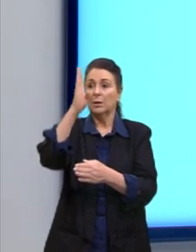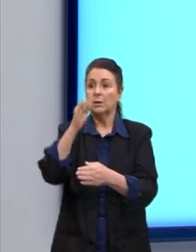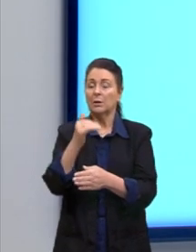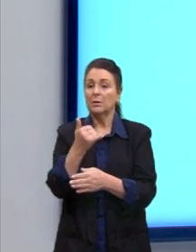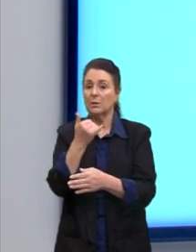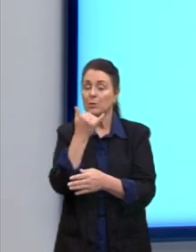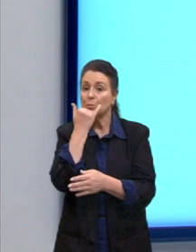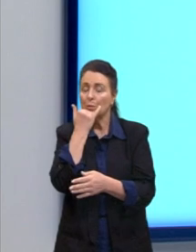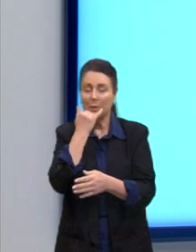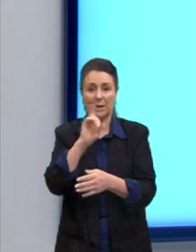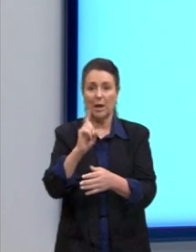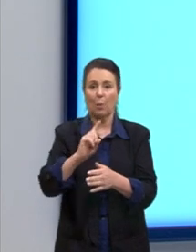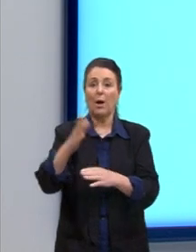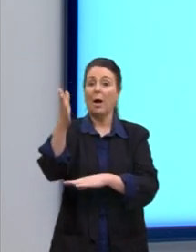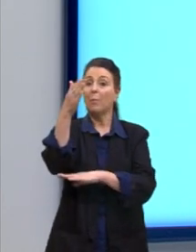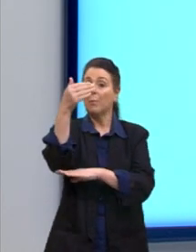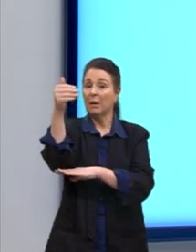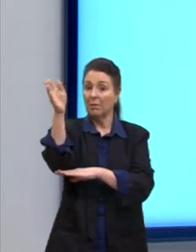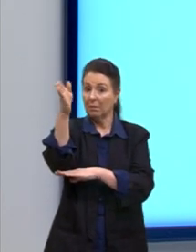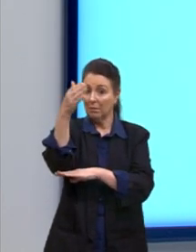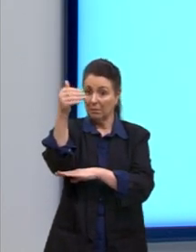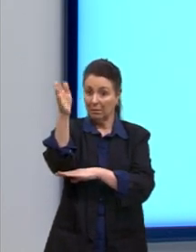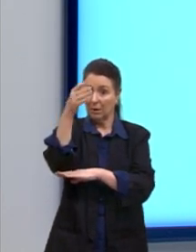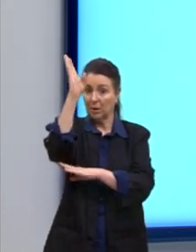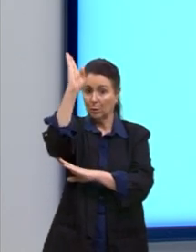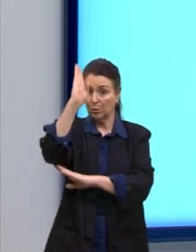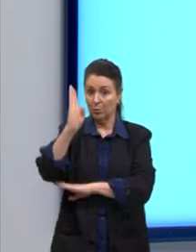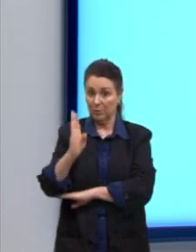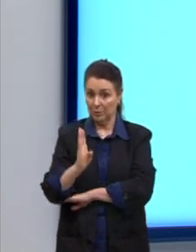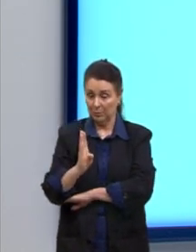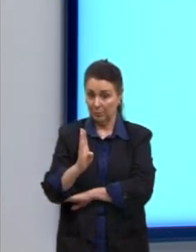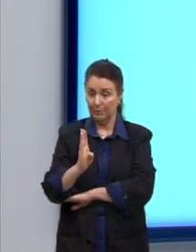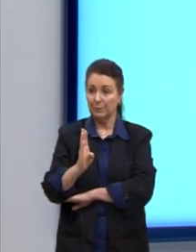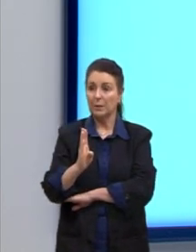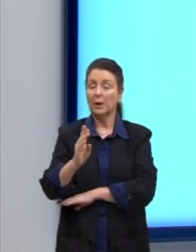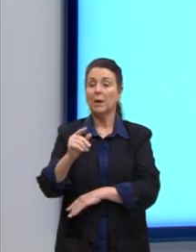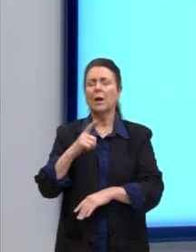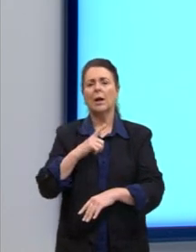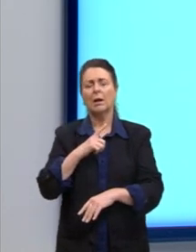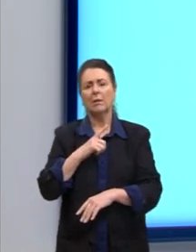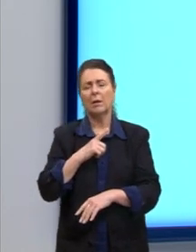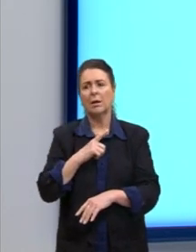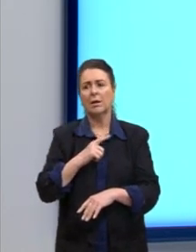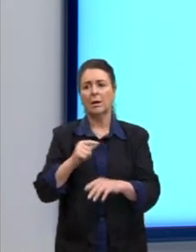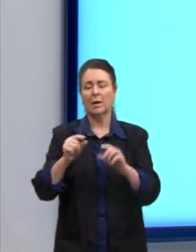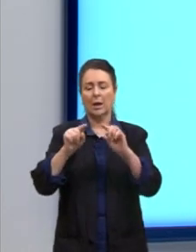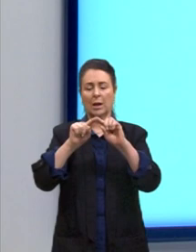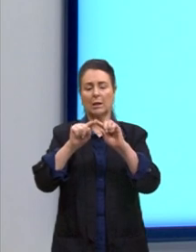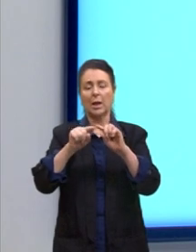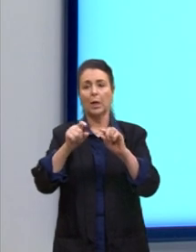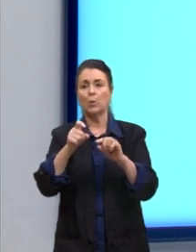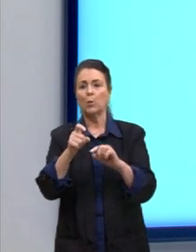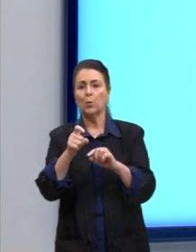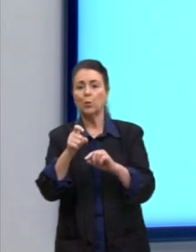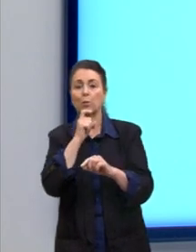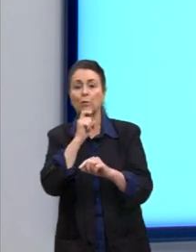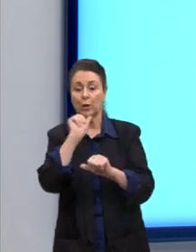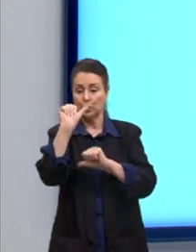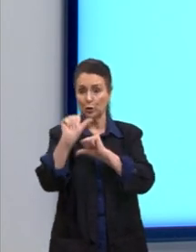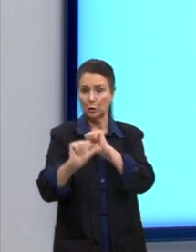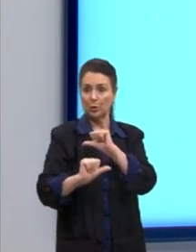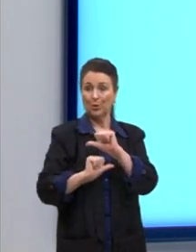mapa, não, desculpa, a bandeira do Brasil, né? E a gente tem essa bandeira com a parte verde aqui já